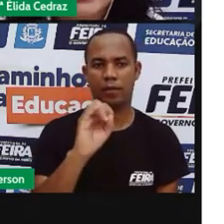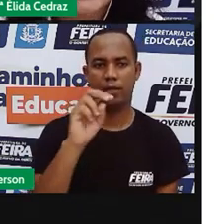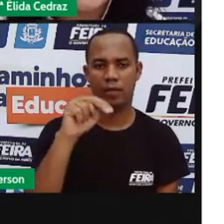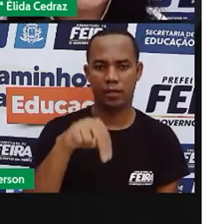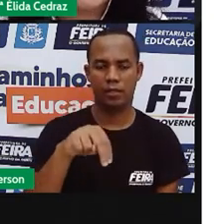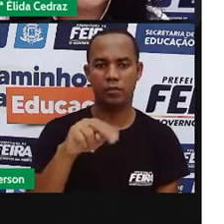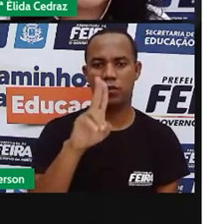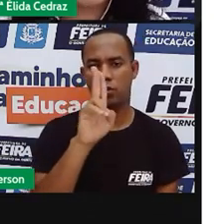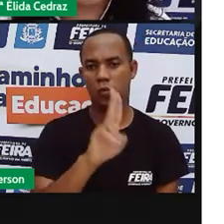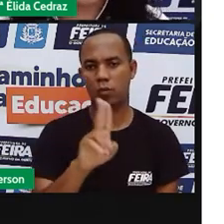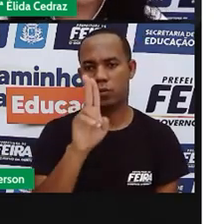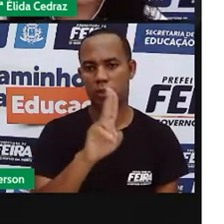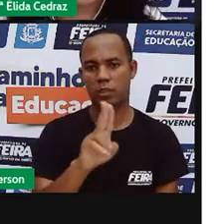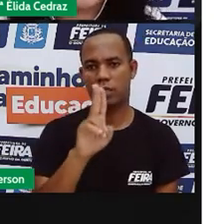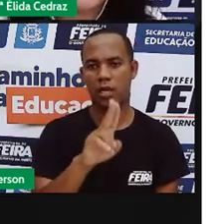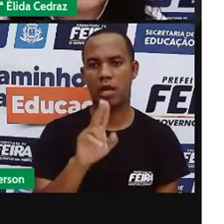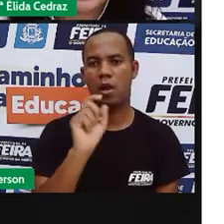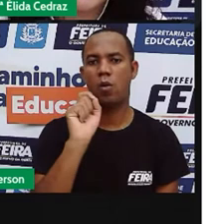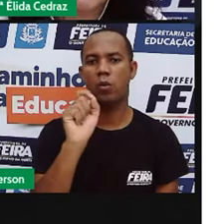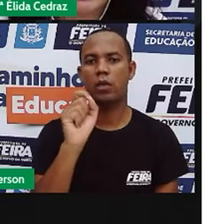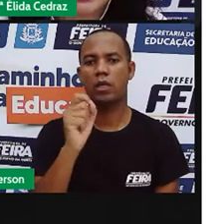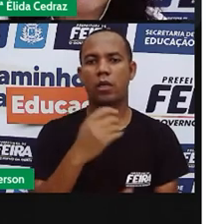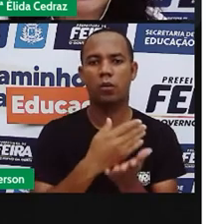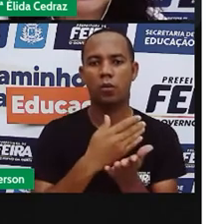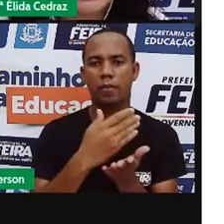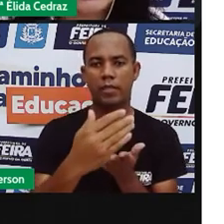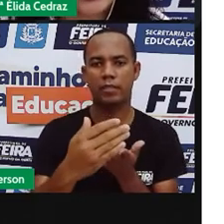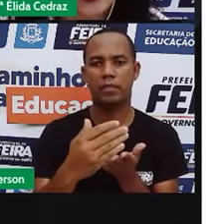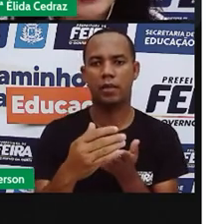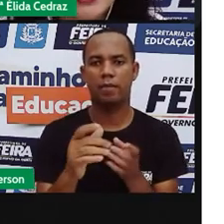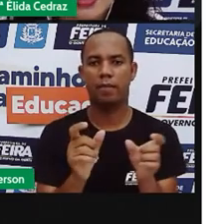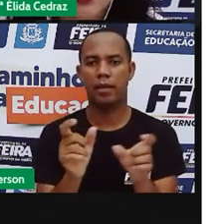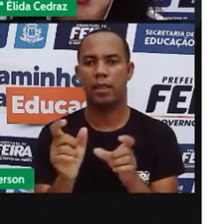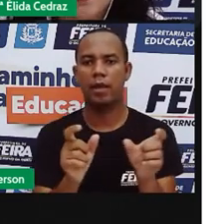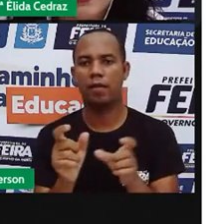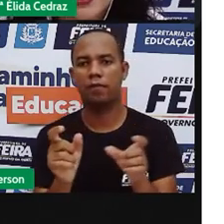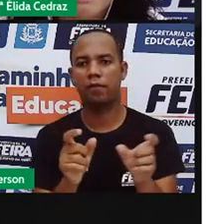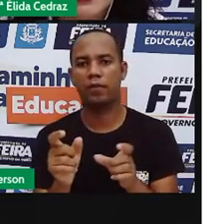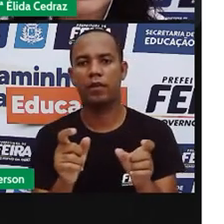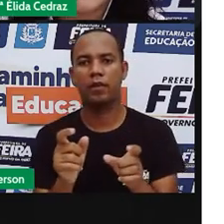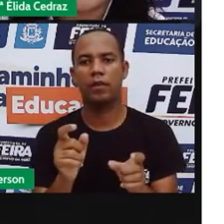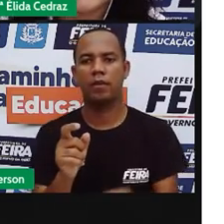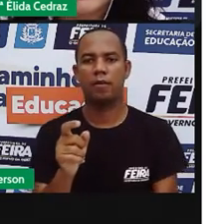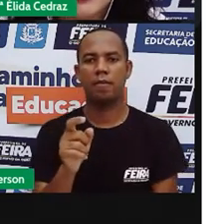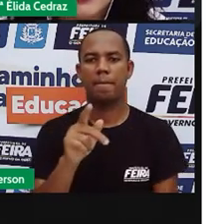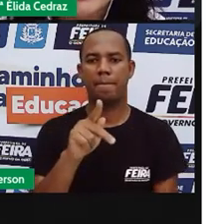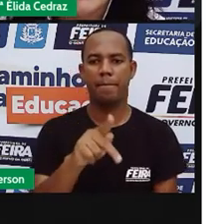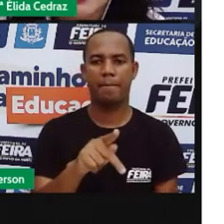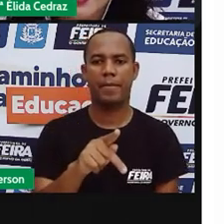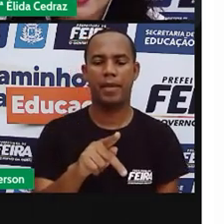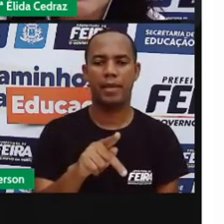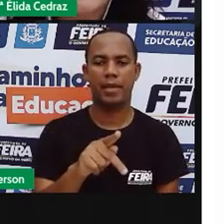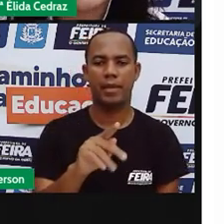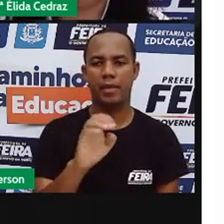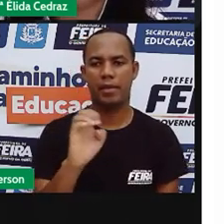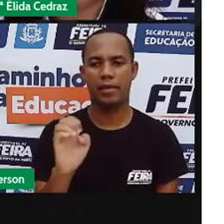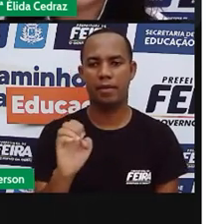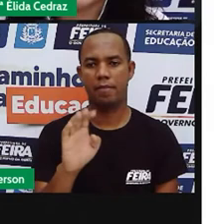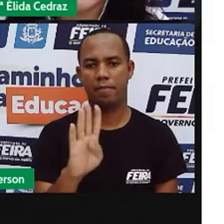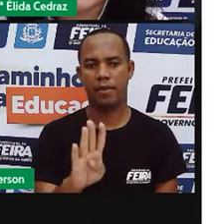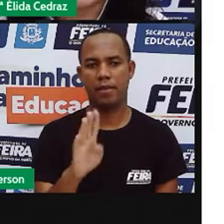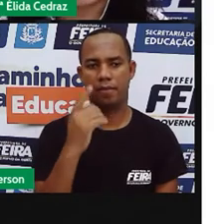usar para iniciar as palavras que começavam com P e B. Então, I, N